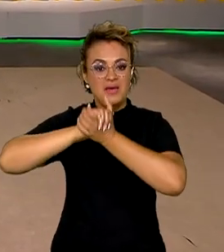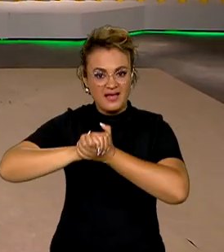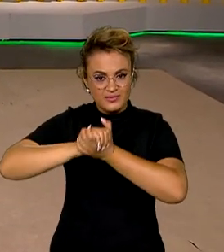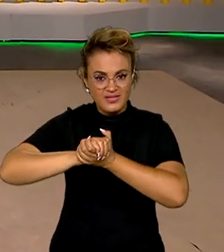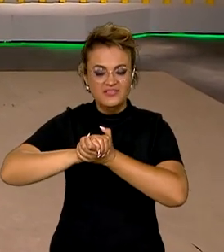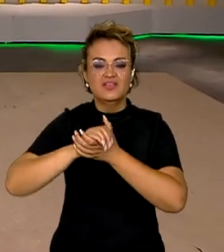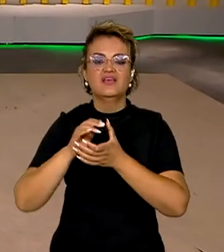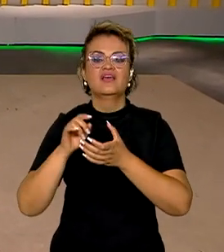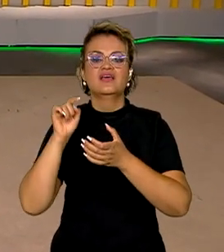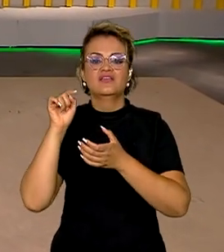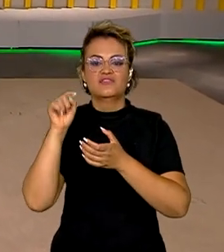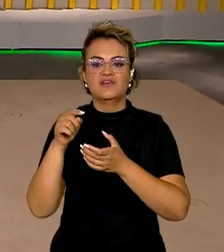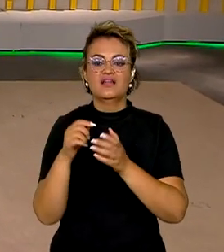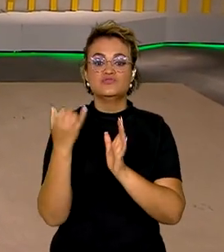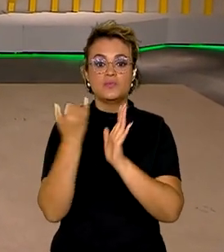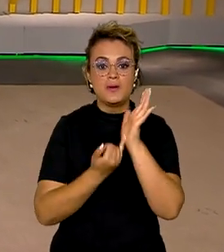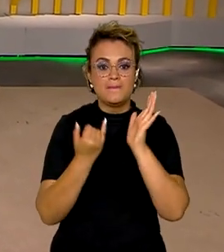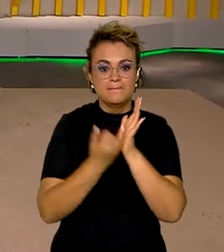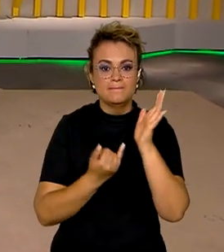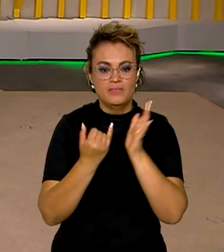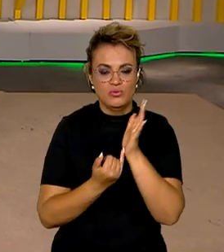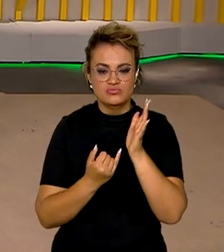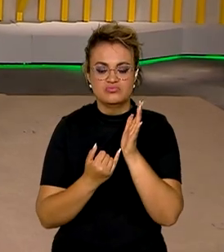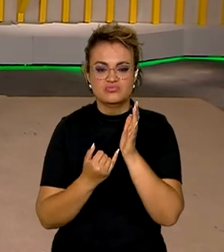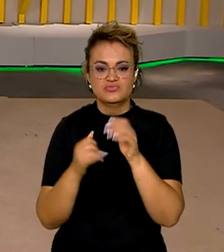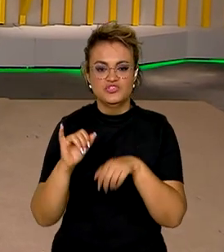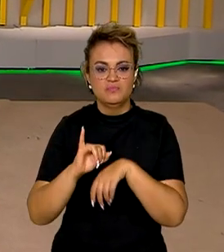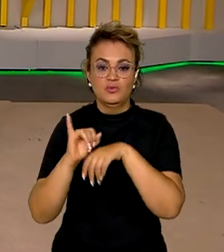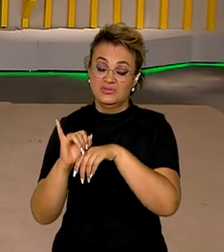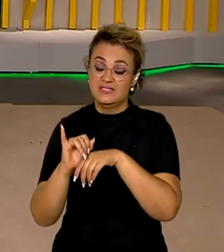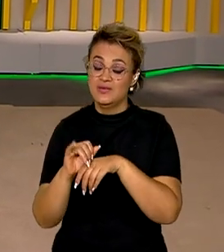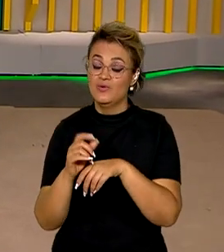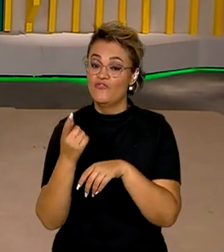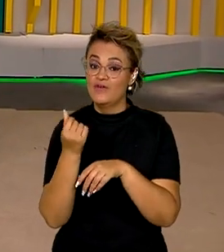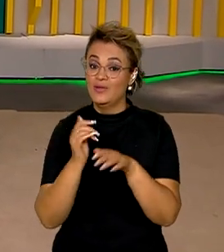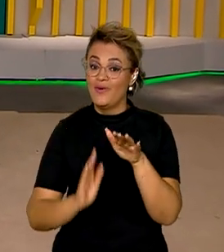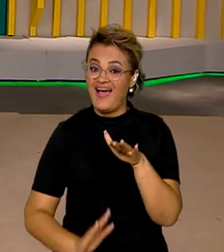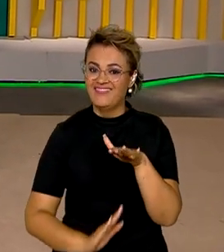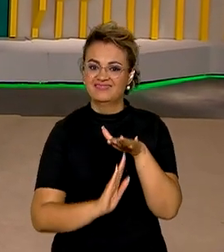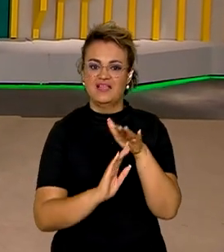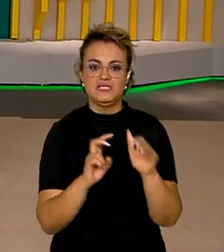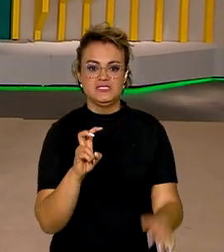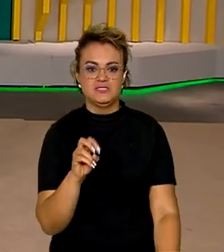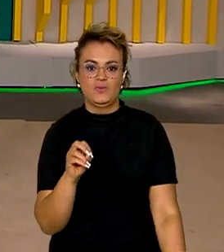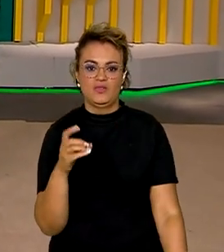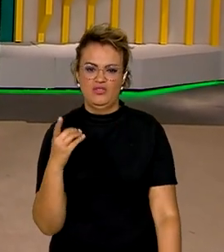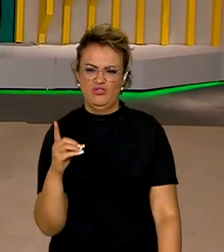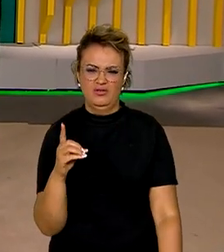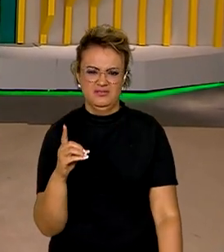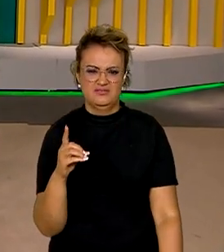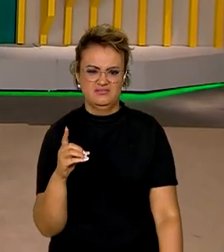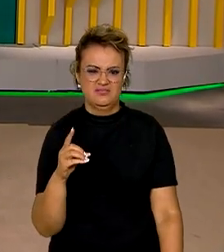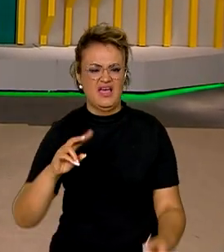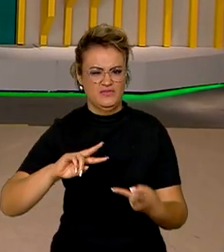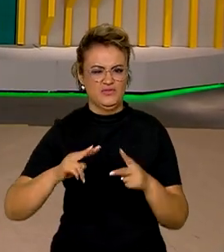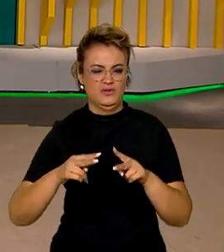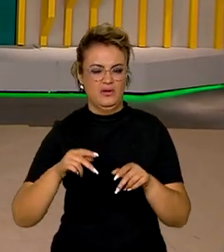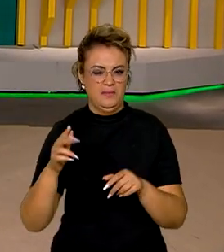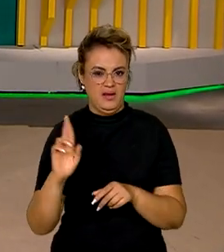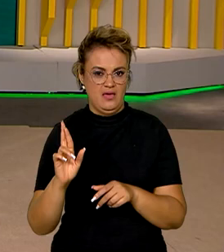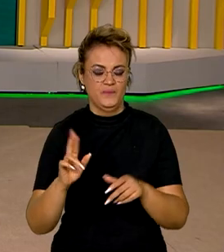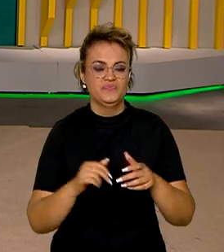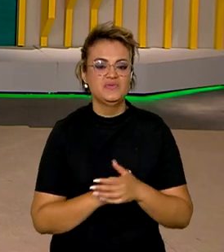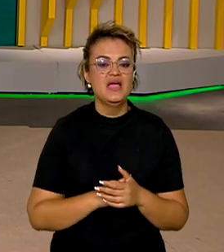Conforme, que isenta do imposto de importação compras de até 50 dólares. Isso mesmo, elas se somam a outras